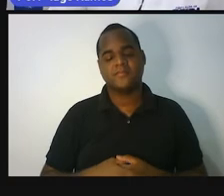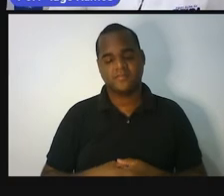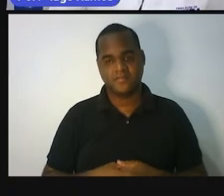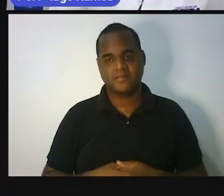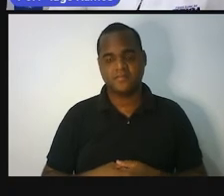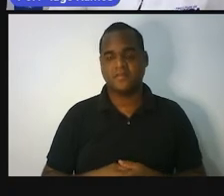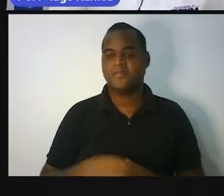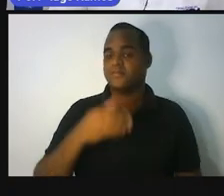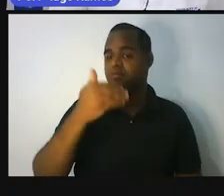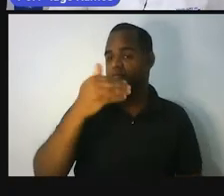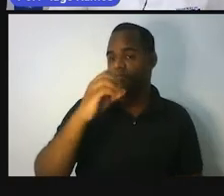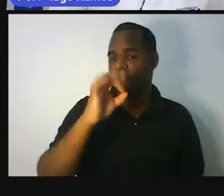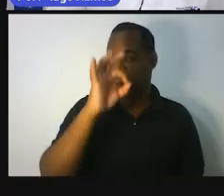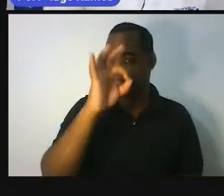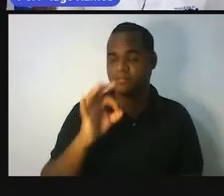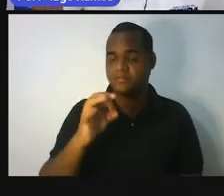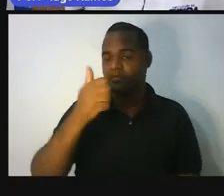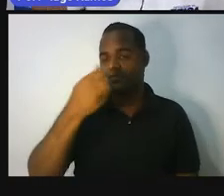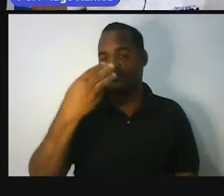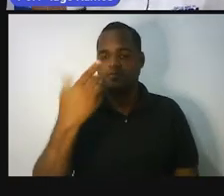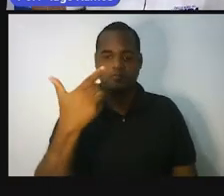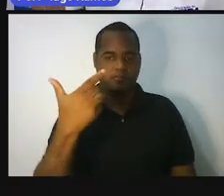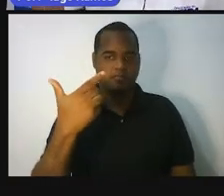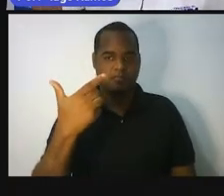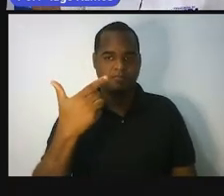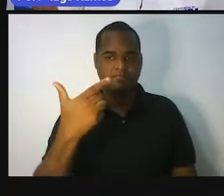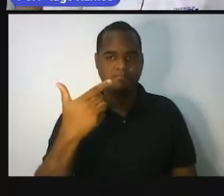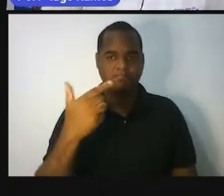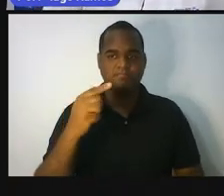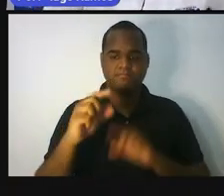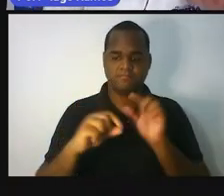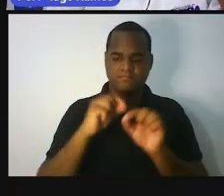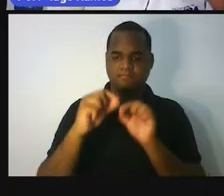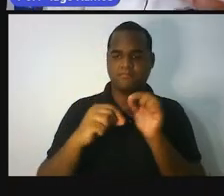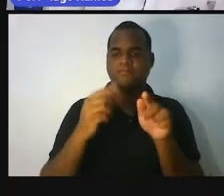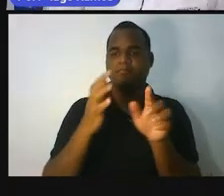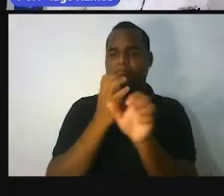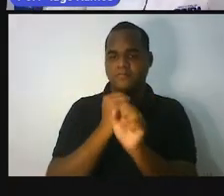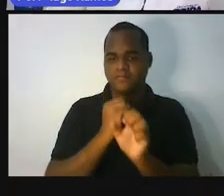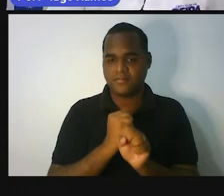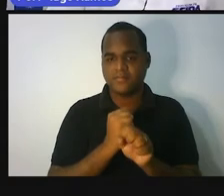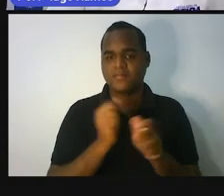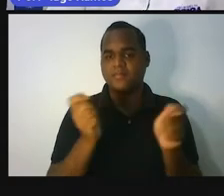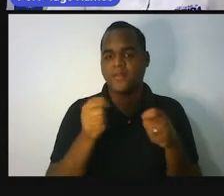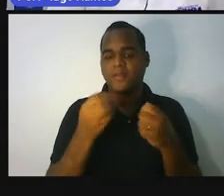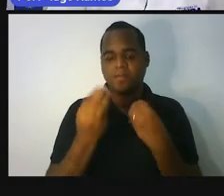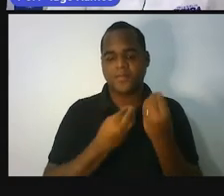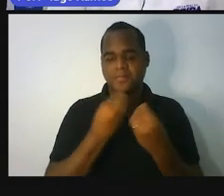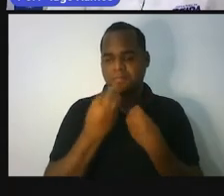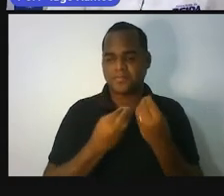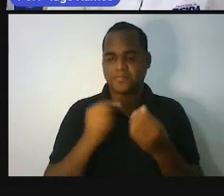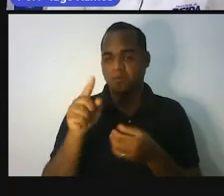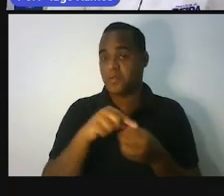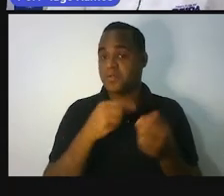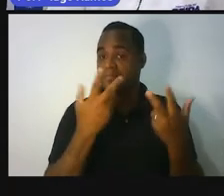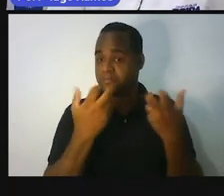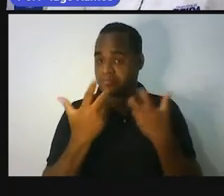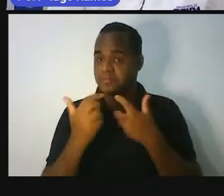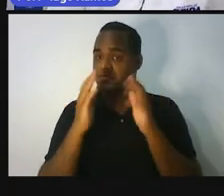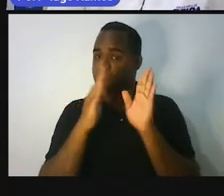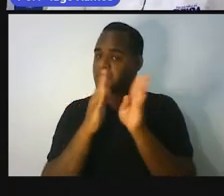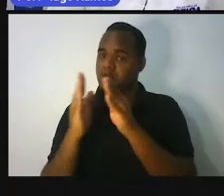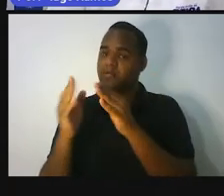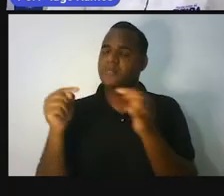Dez por cento de cento e trinta e dois. Certo, professor? E como é que calcula? Bom, a gente já viu qual é o